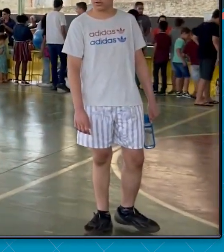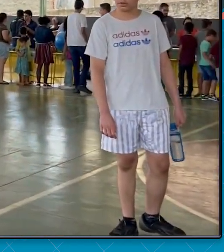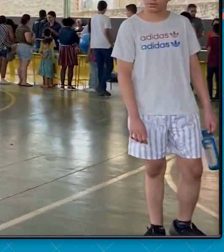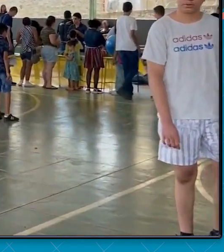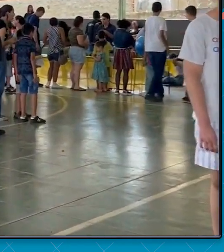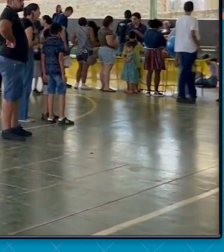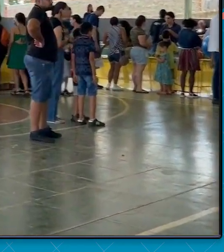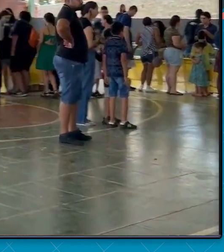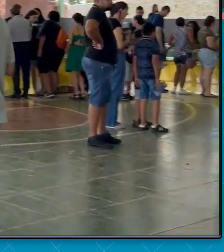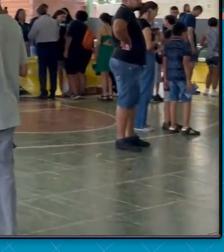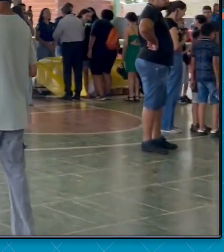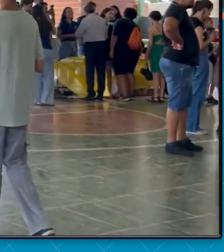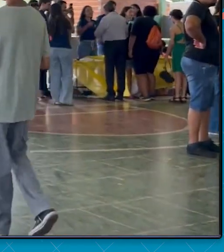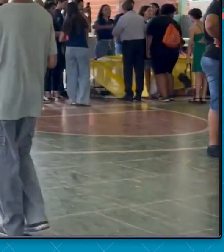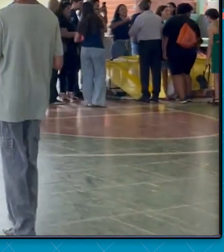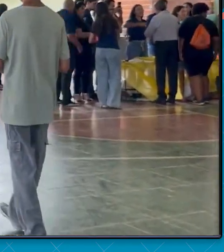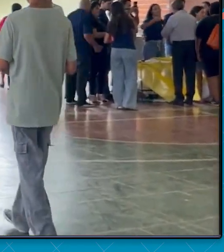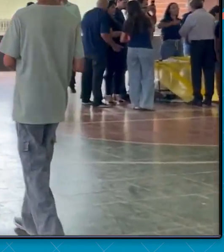É isso